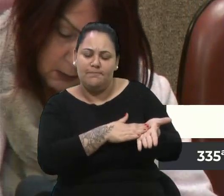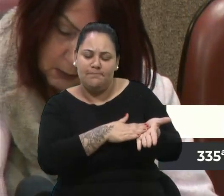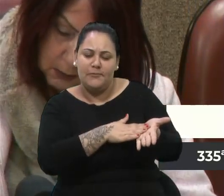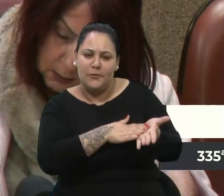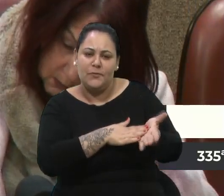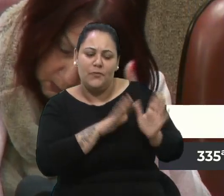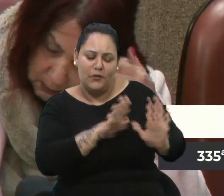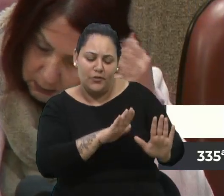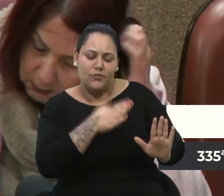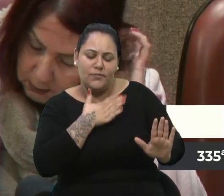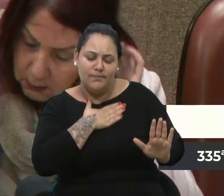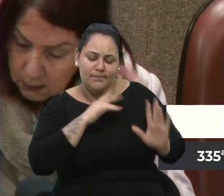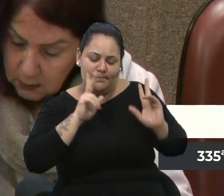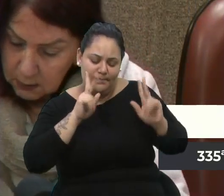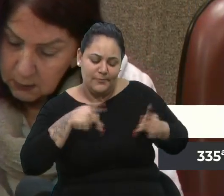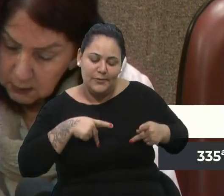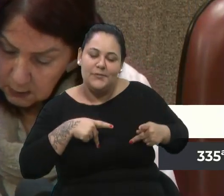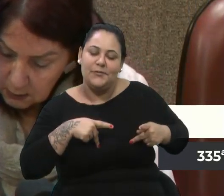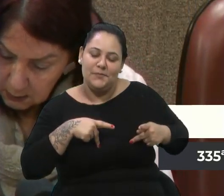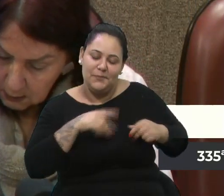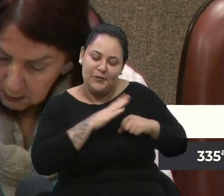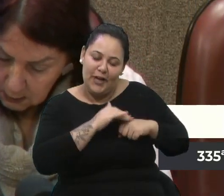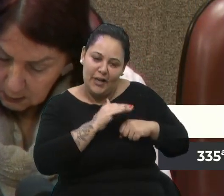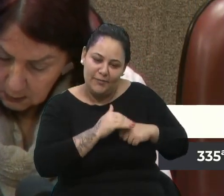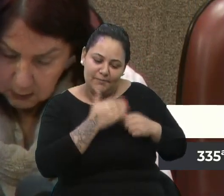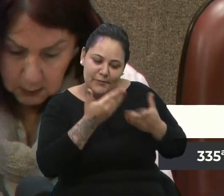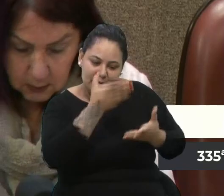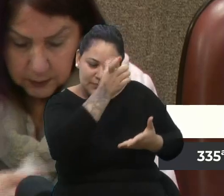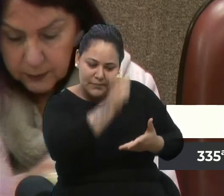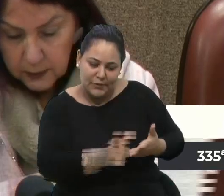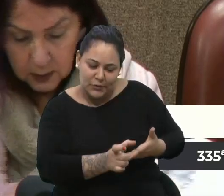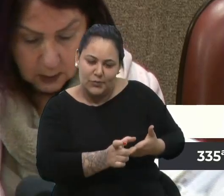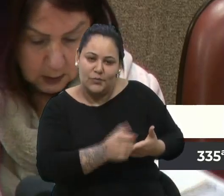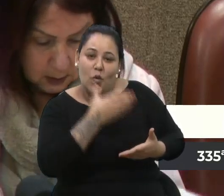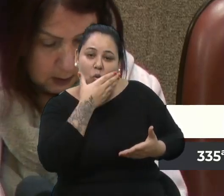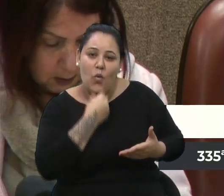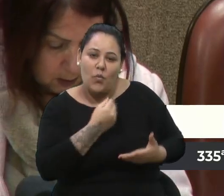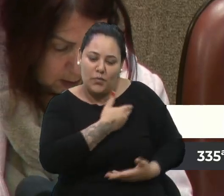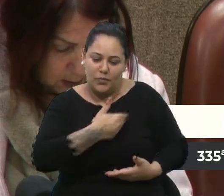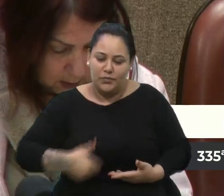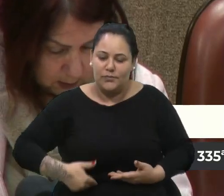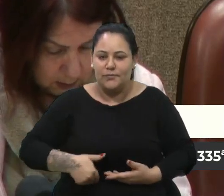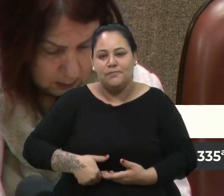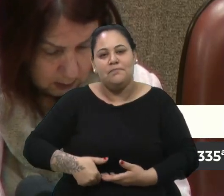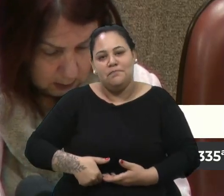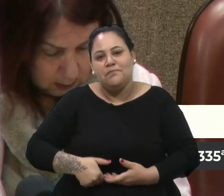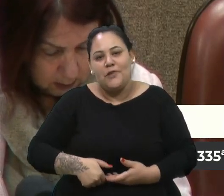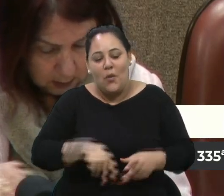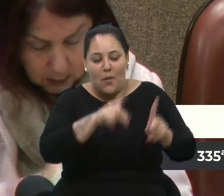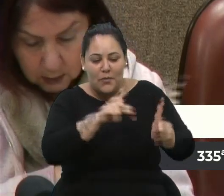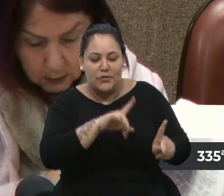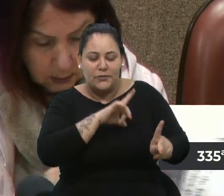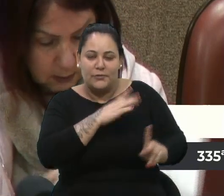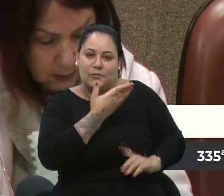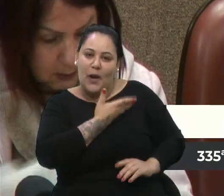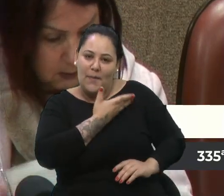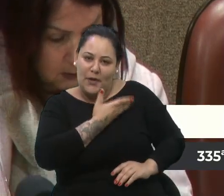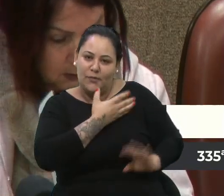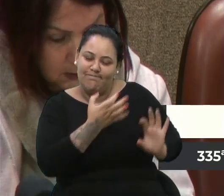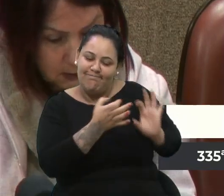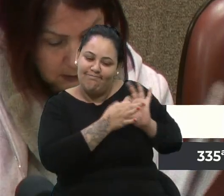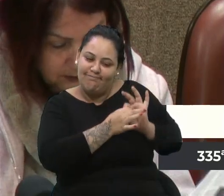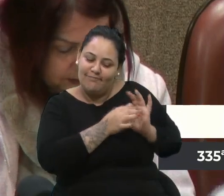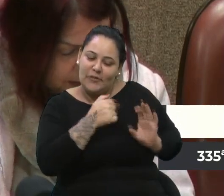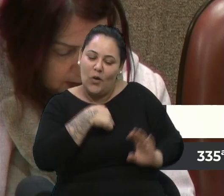reconhecimento a esse grande homem público e uma pessoa que eu tenho como amigo porque aprendi muito